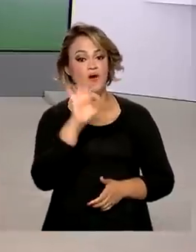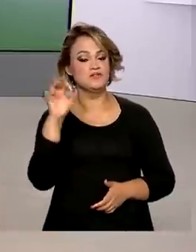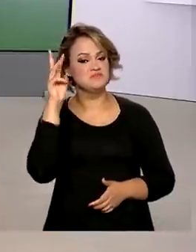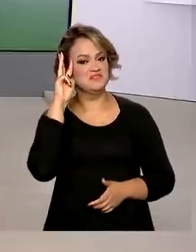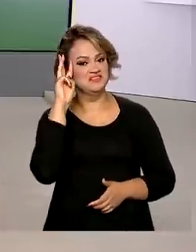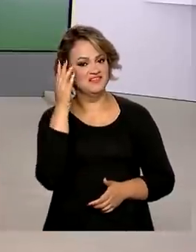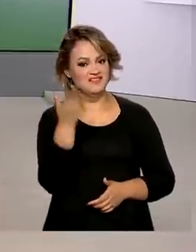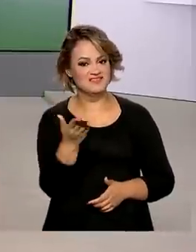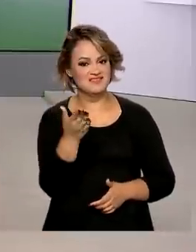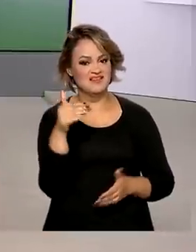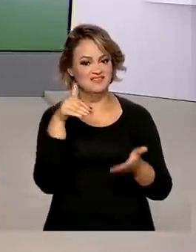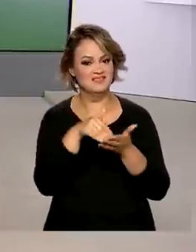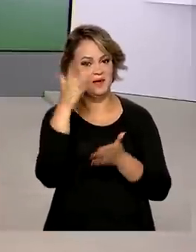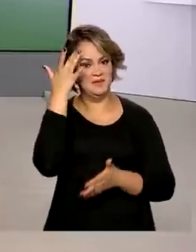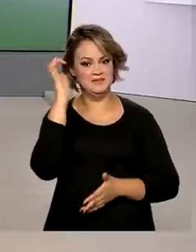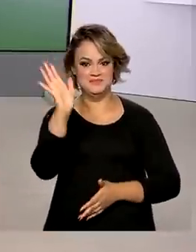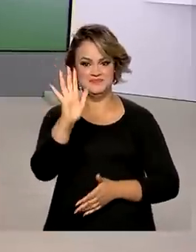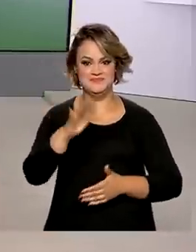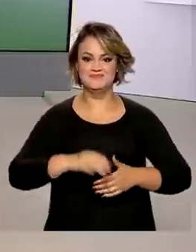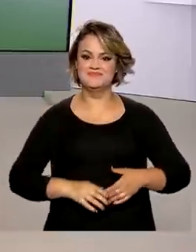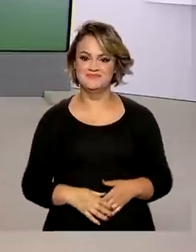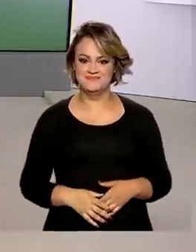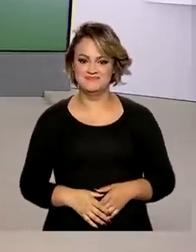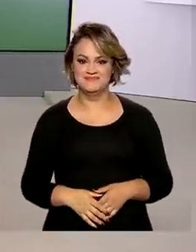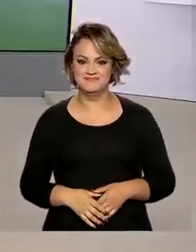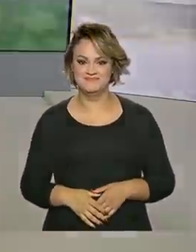ótima terça-feira. gente se vê amanhã. Até lá!